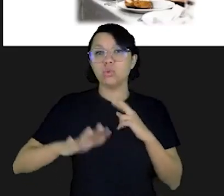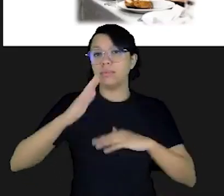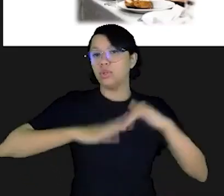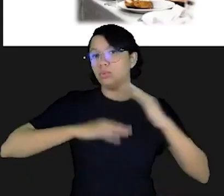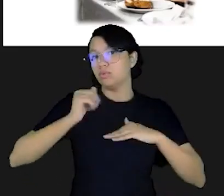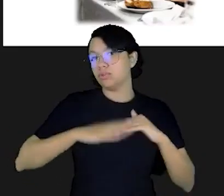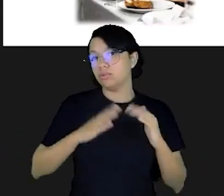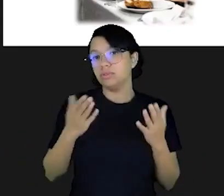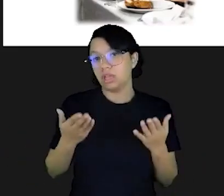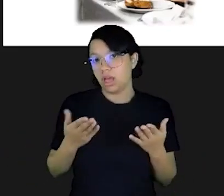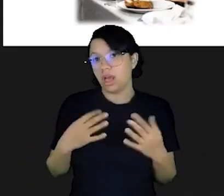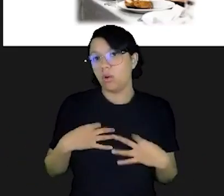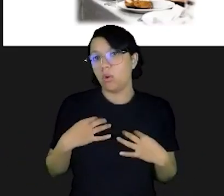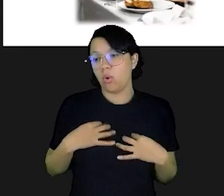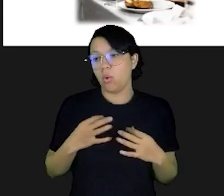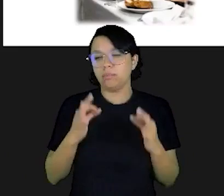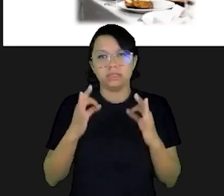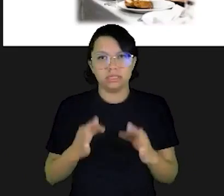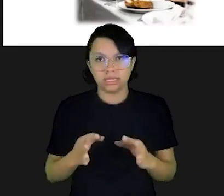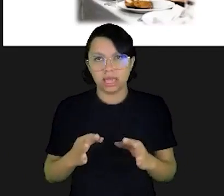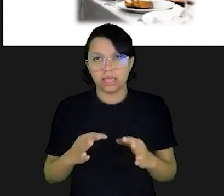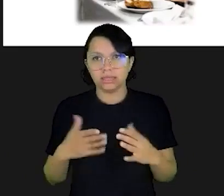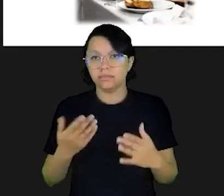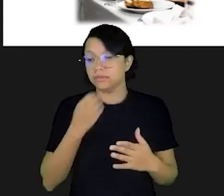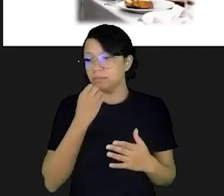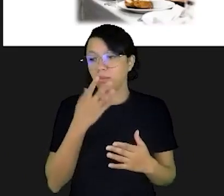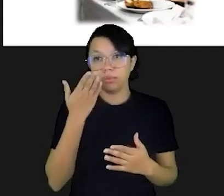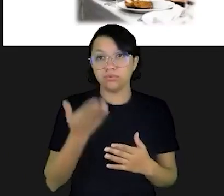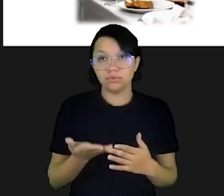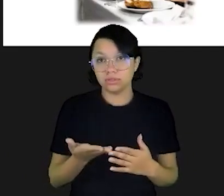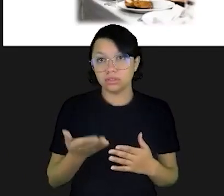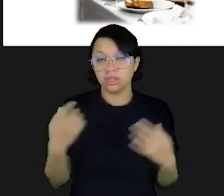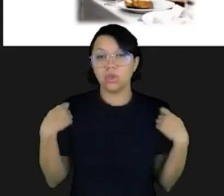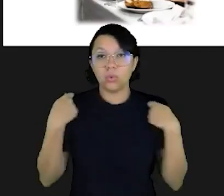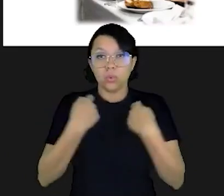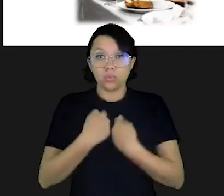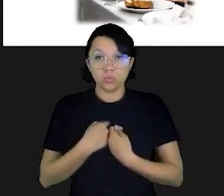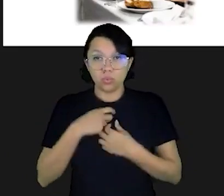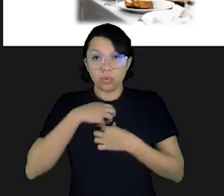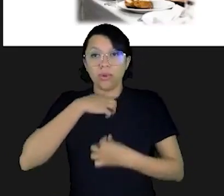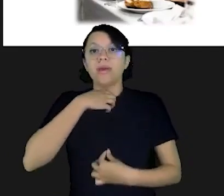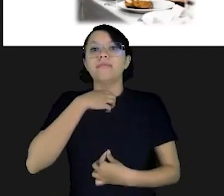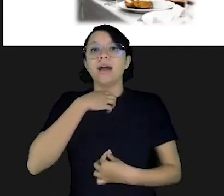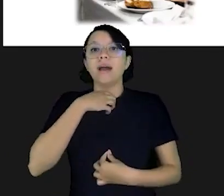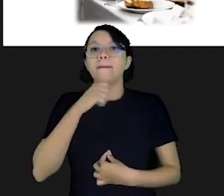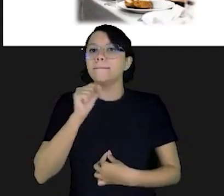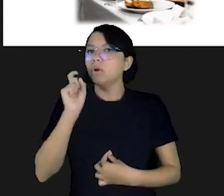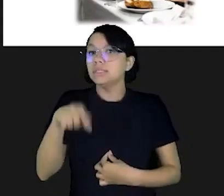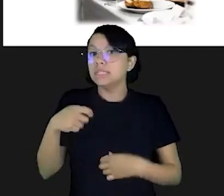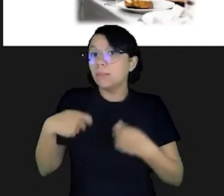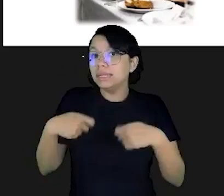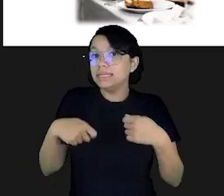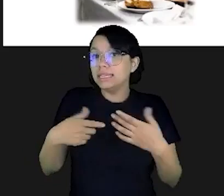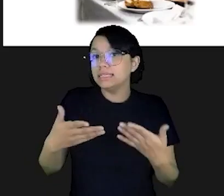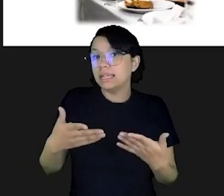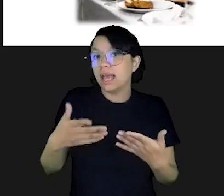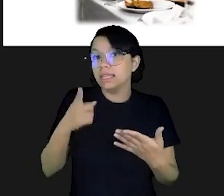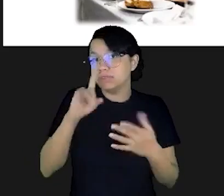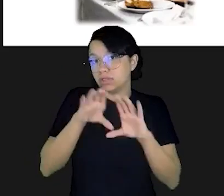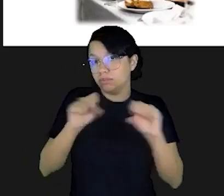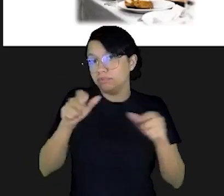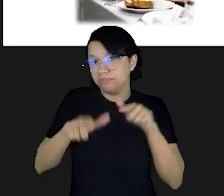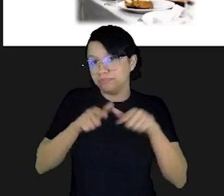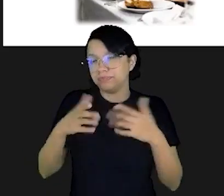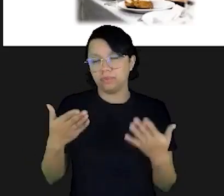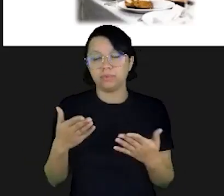profissional. Um determinado traje será requerido. Então, para você, um terno e uma gravata podem ser uma necessidade. Para alguém que é um atleta,